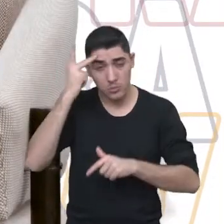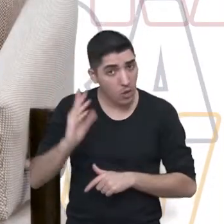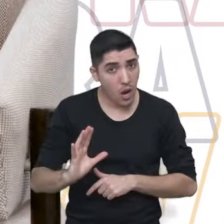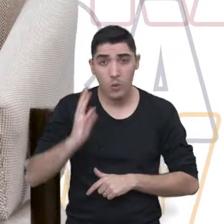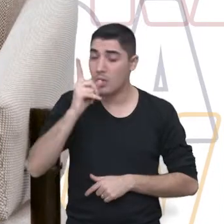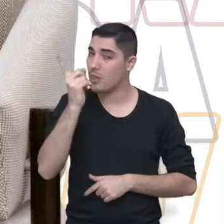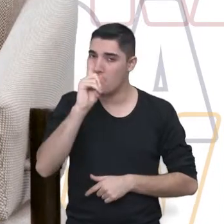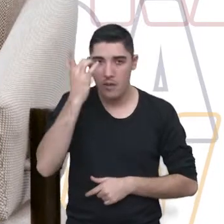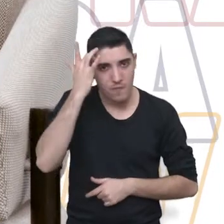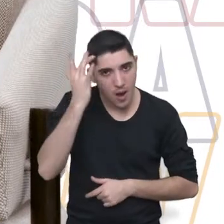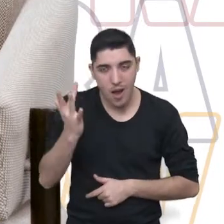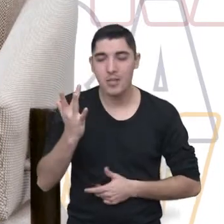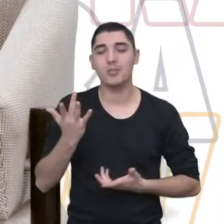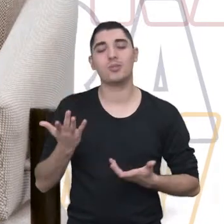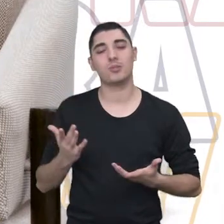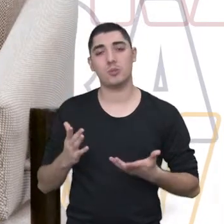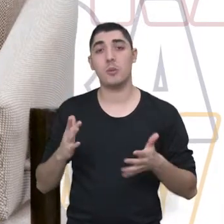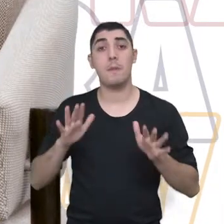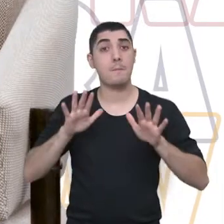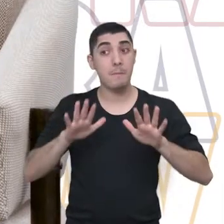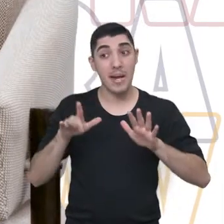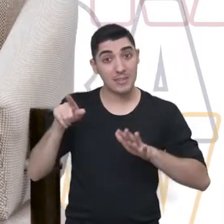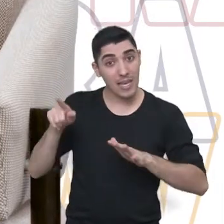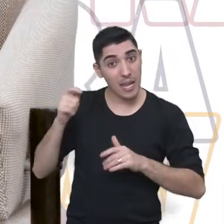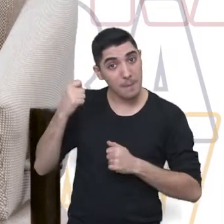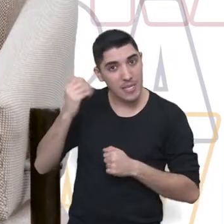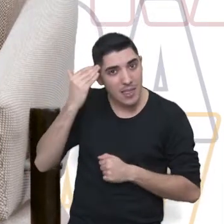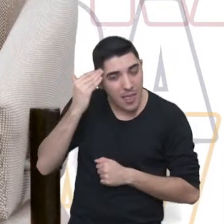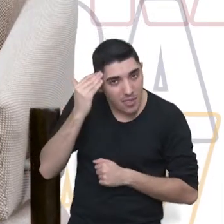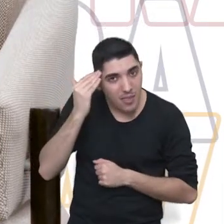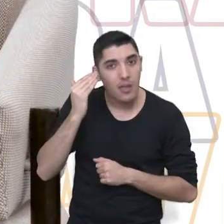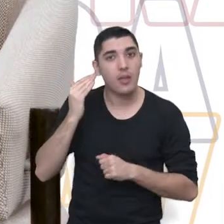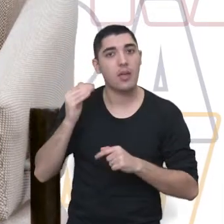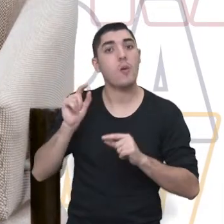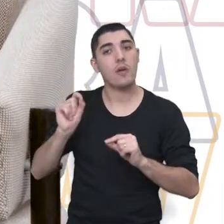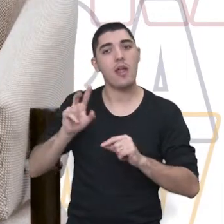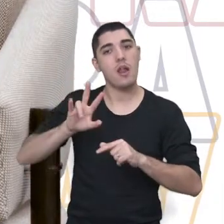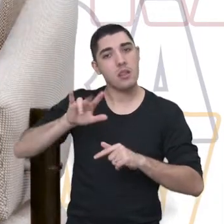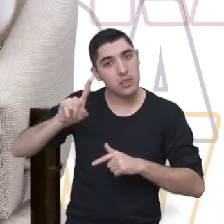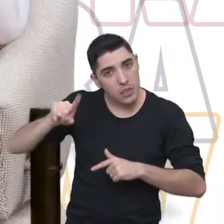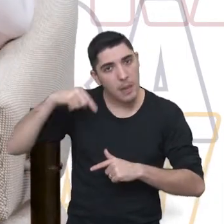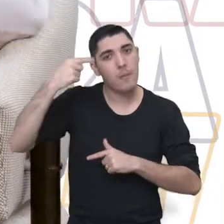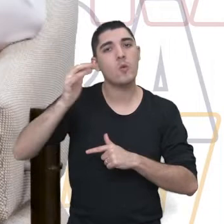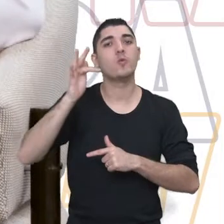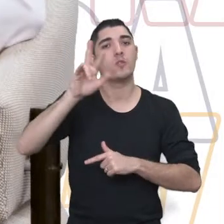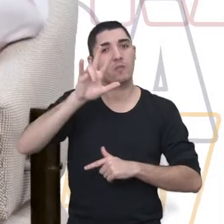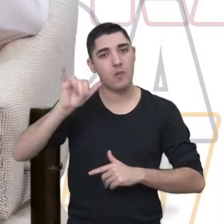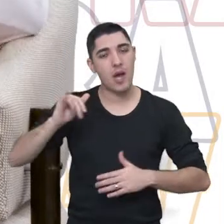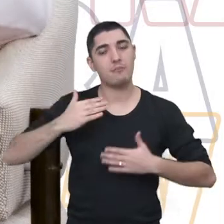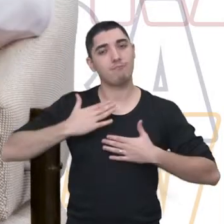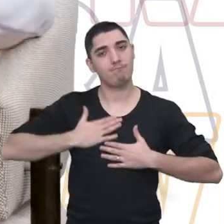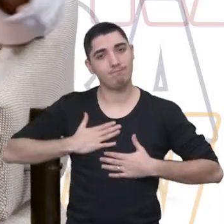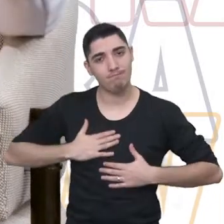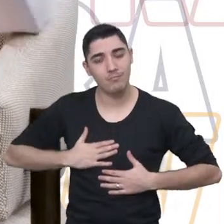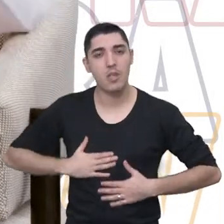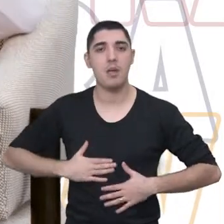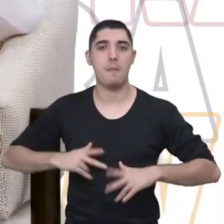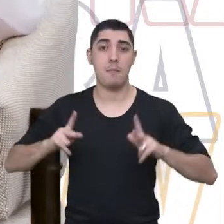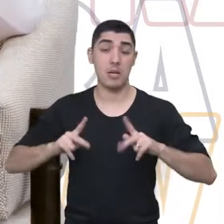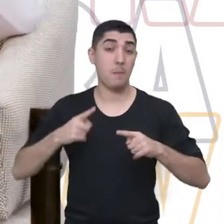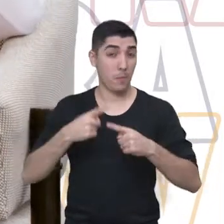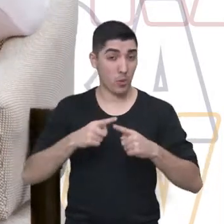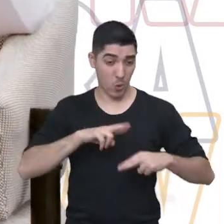mundo passa, que não é fácil, não. Mas com o entendimento é que vai gerar uma tranquilidade nesse